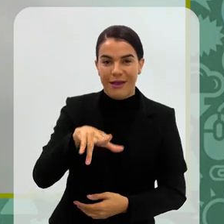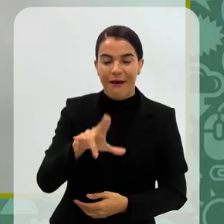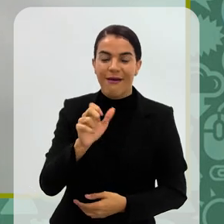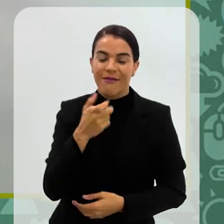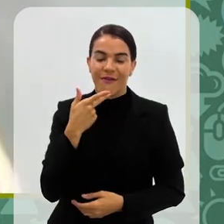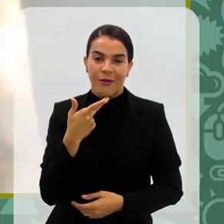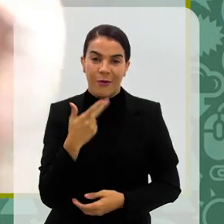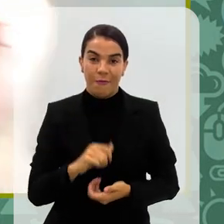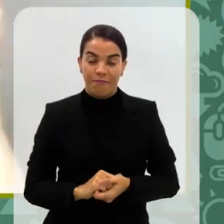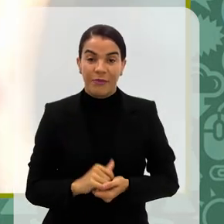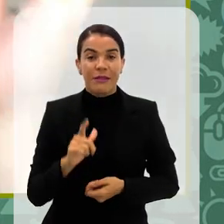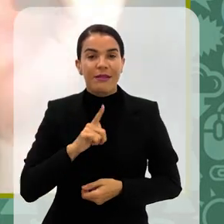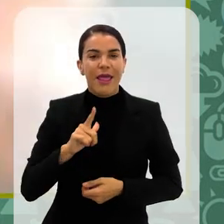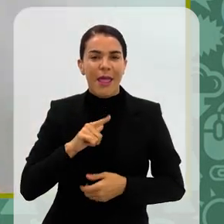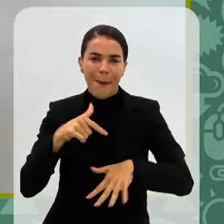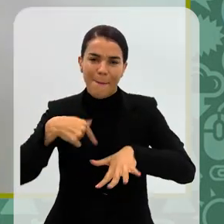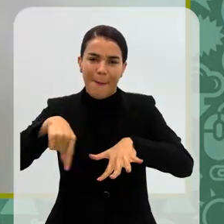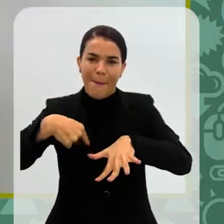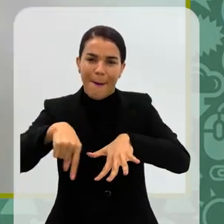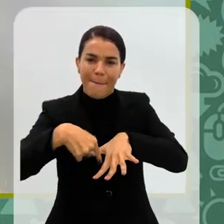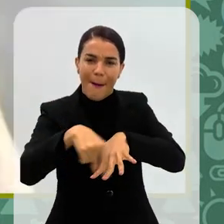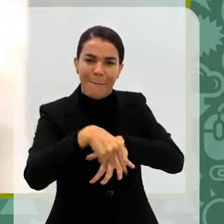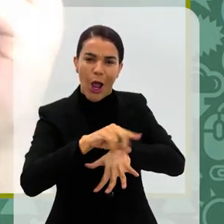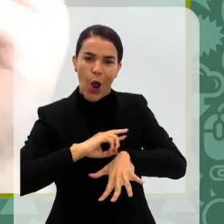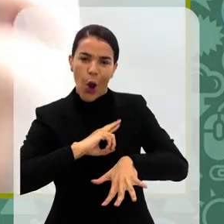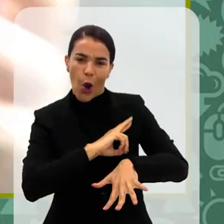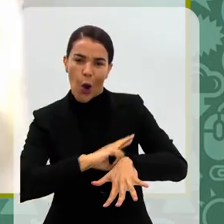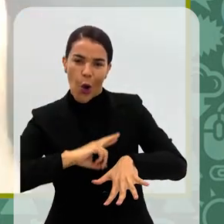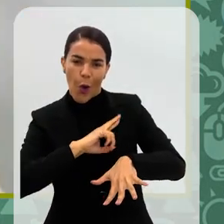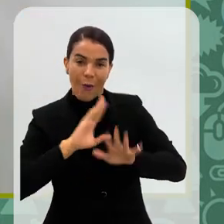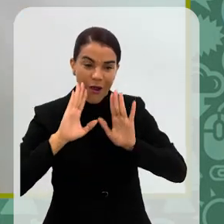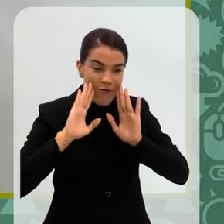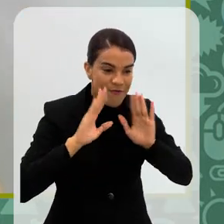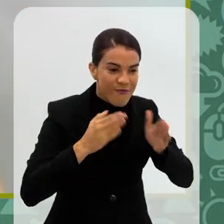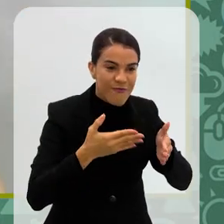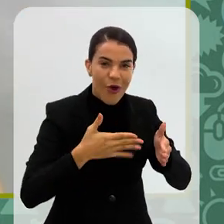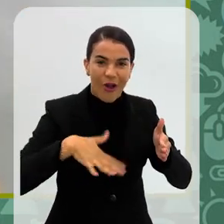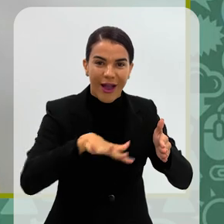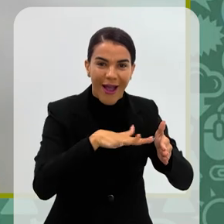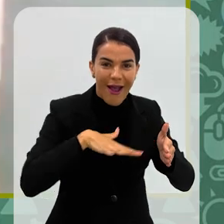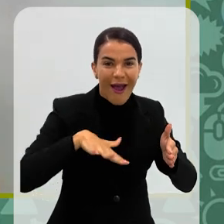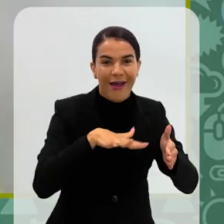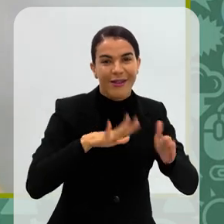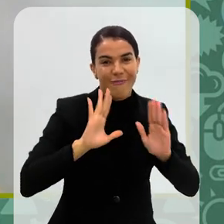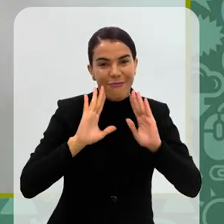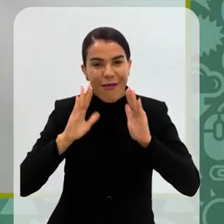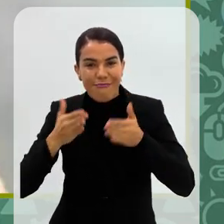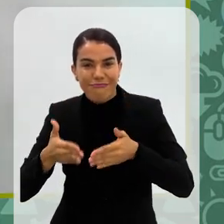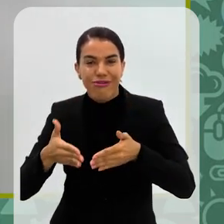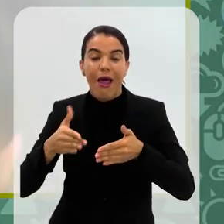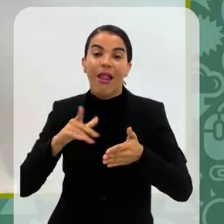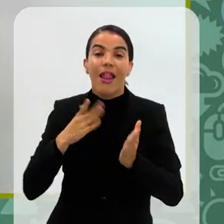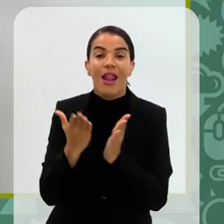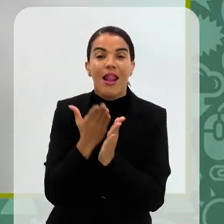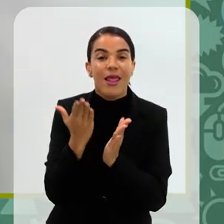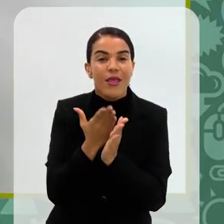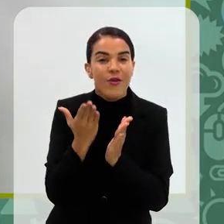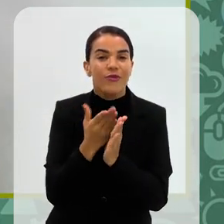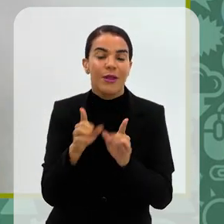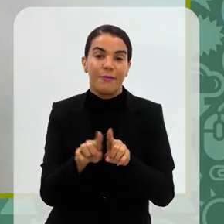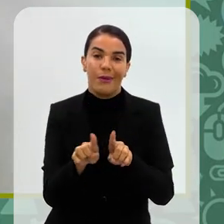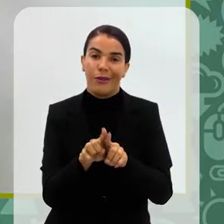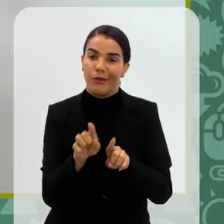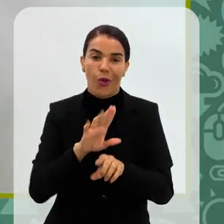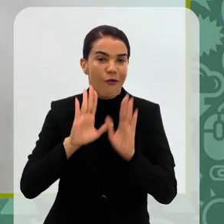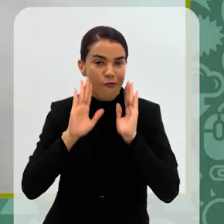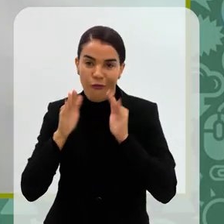fantasias com diversos ênfases. Tem fantasia romântica, como, por exemplo, o caso desse livro por Lança e Cantuales, né? Com outros escritos, mas eu também tenho livros de fantasia